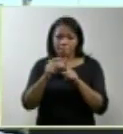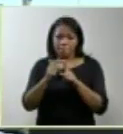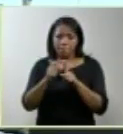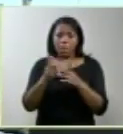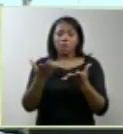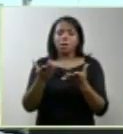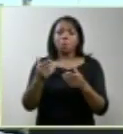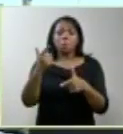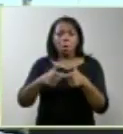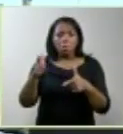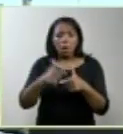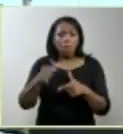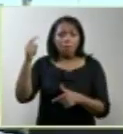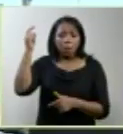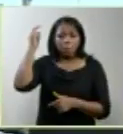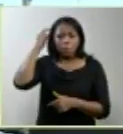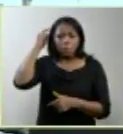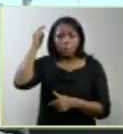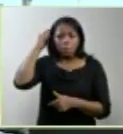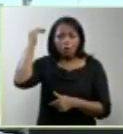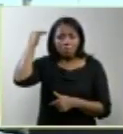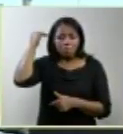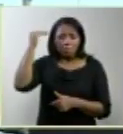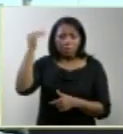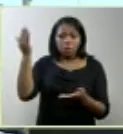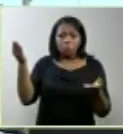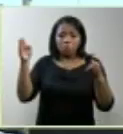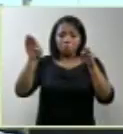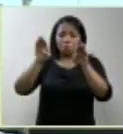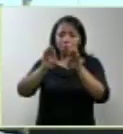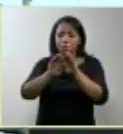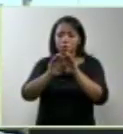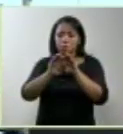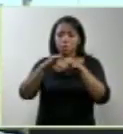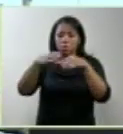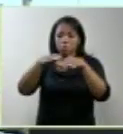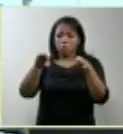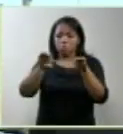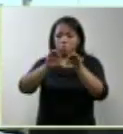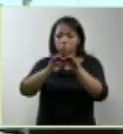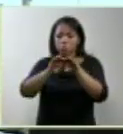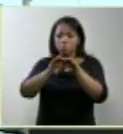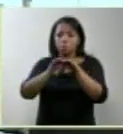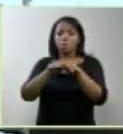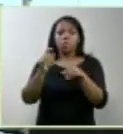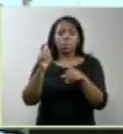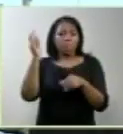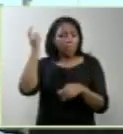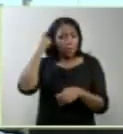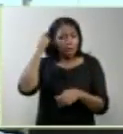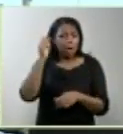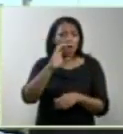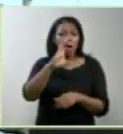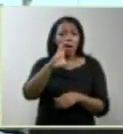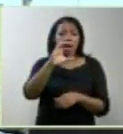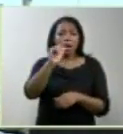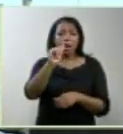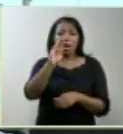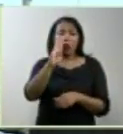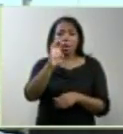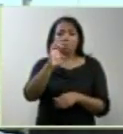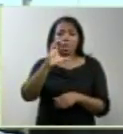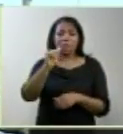congênita, caracterizada por um defeito de fechamento da parte anterior do tubo neural, como já foi explicado. Uma